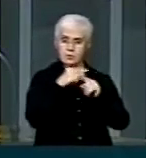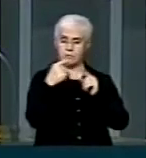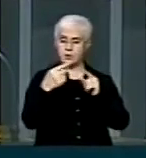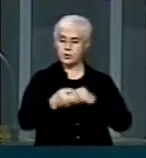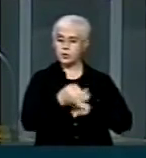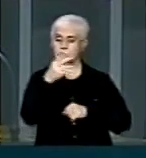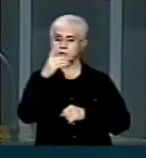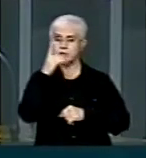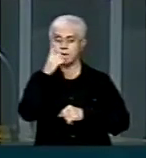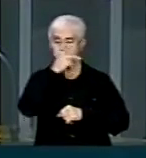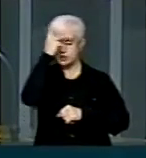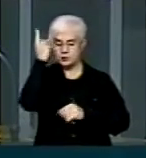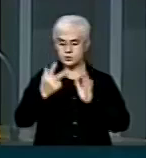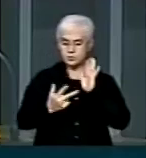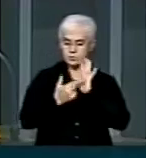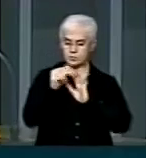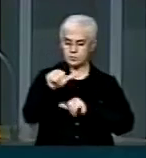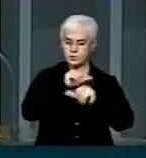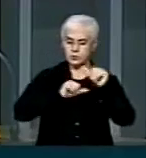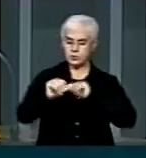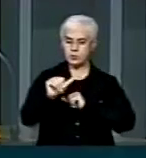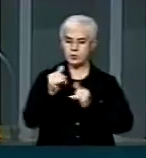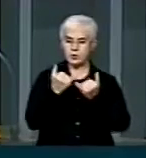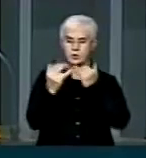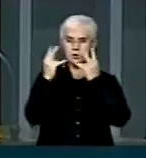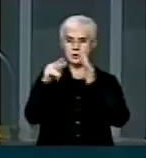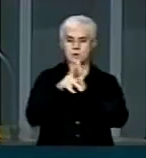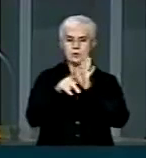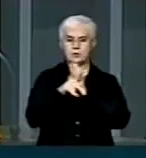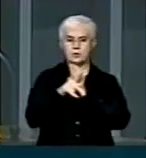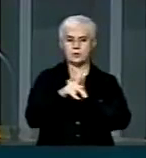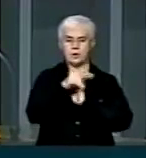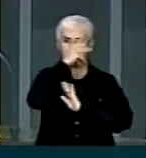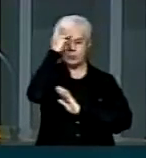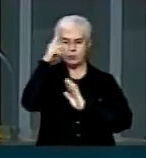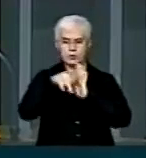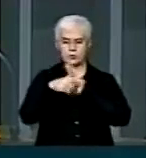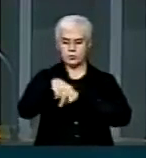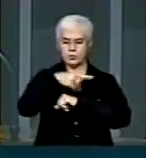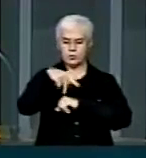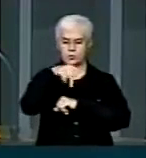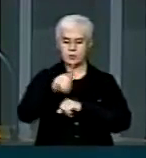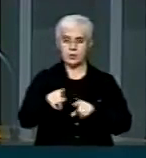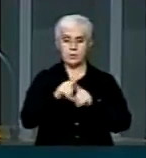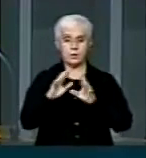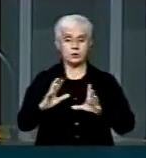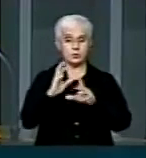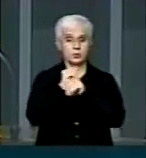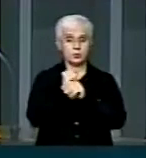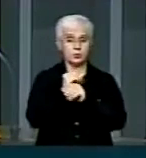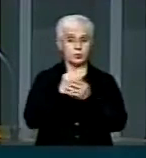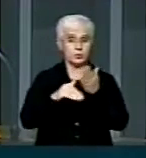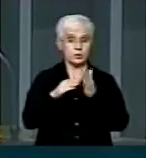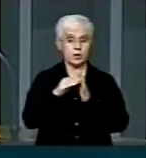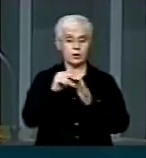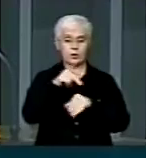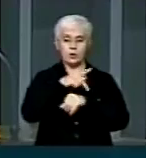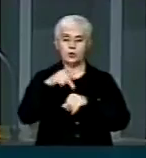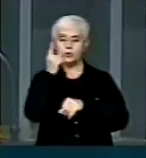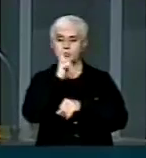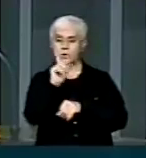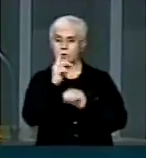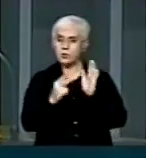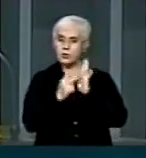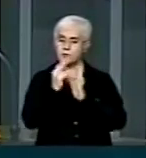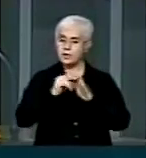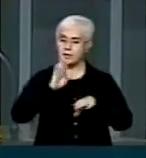é relacionado ao número de habitantes do país. Contudo, em relação ao número total, o país só não realiza mais